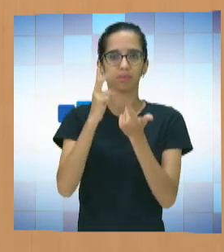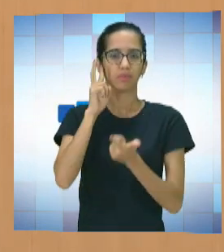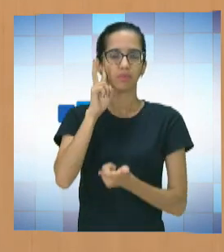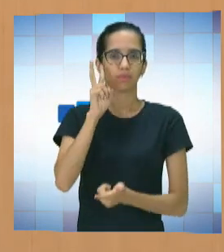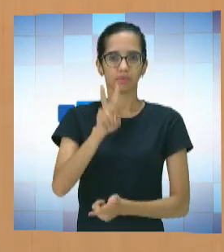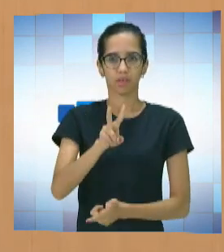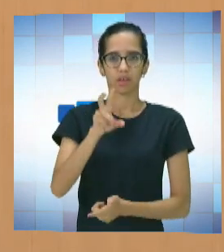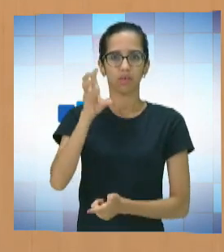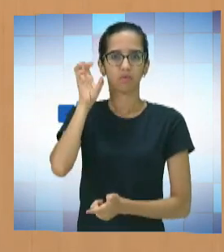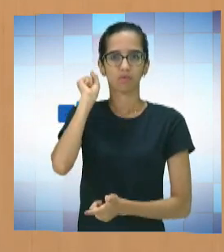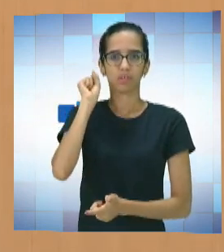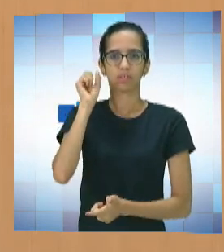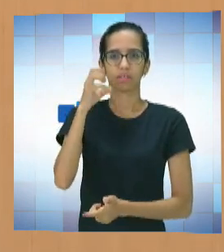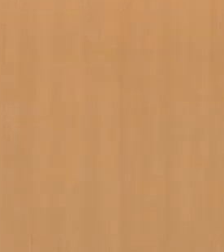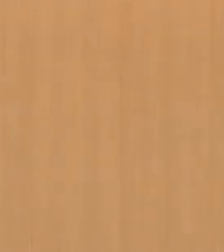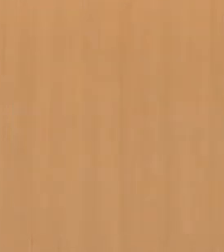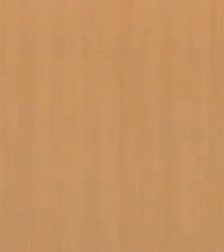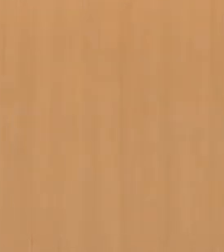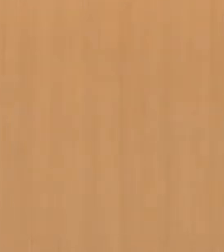Ouvir, Ouvir, Sentir.